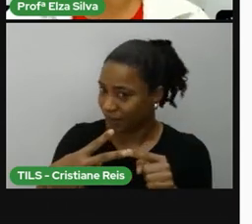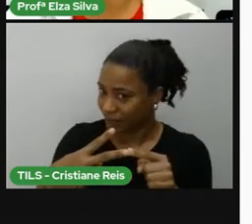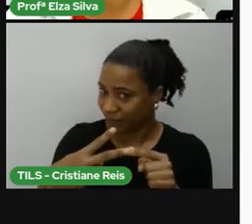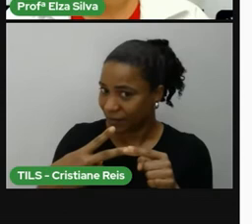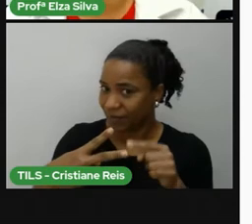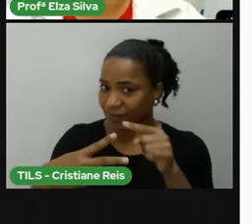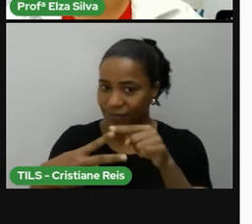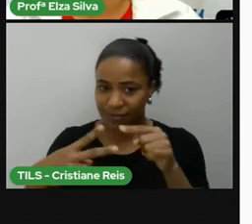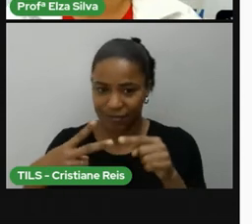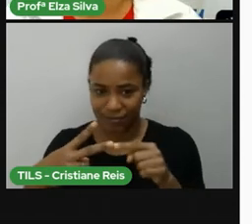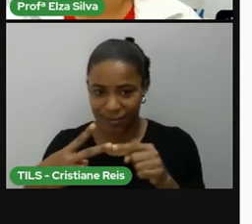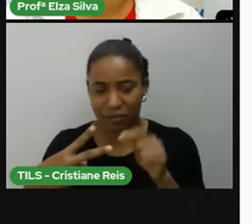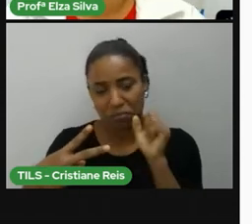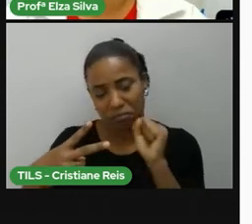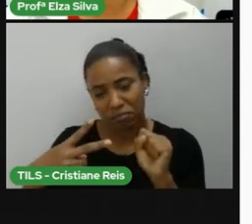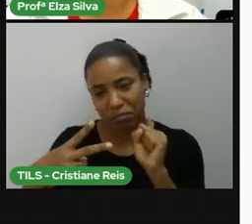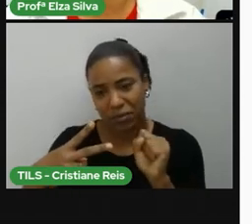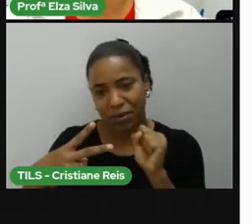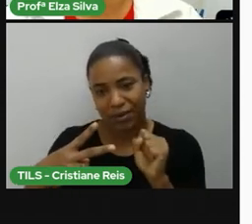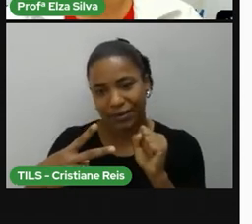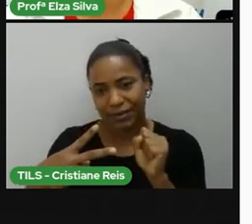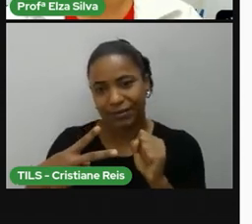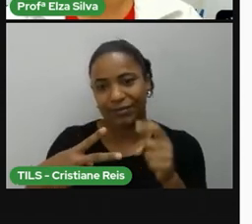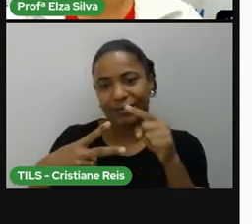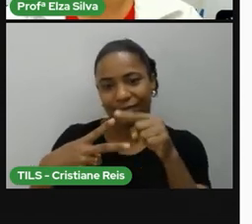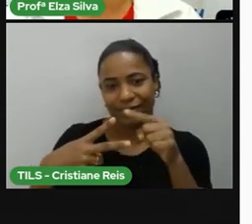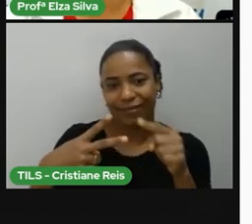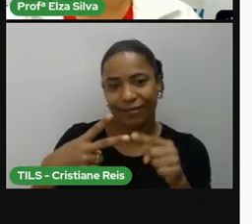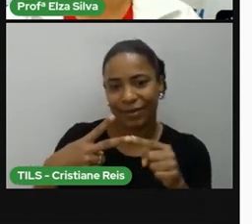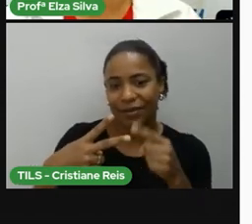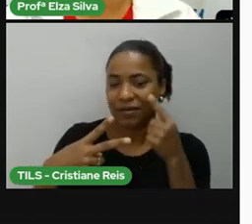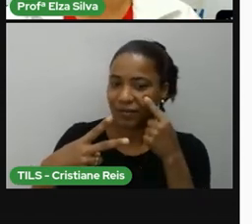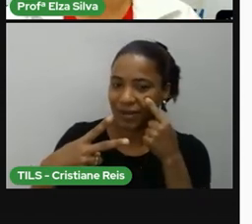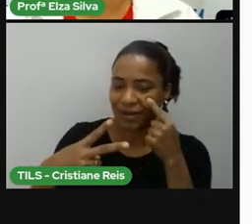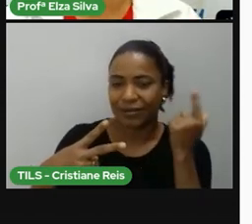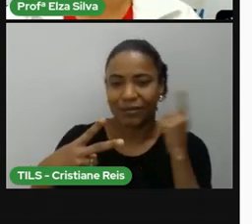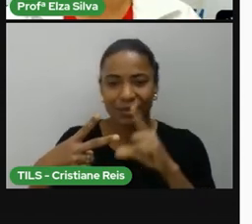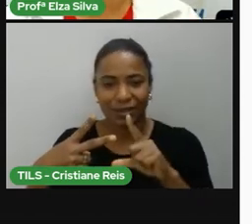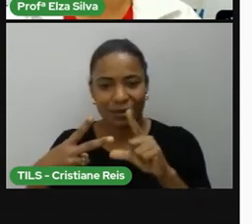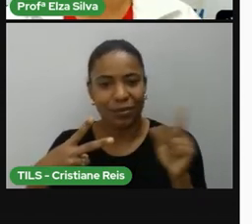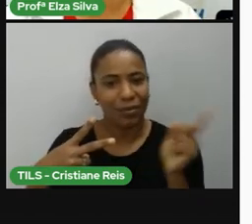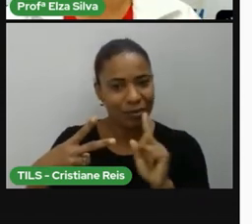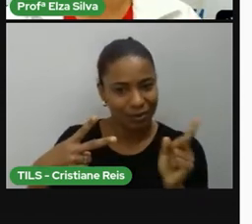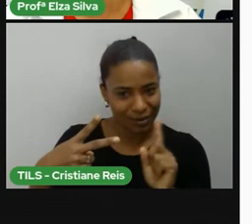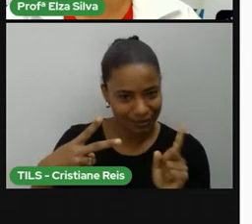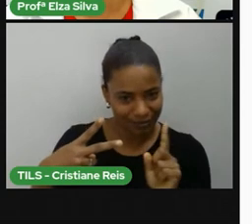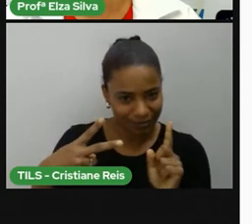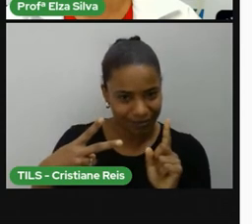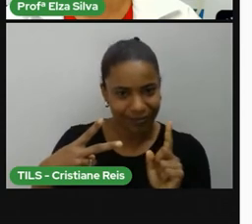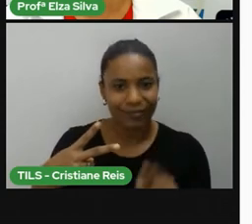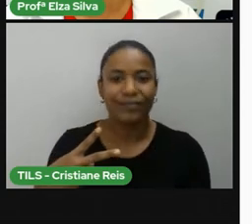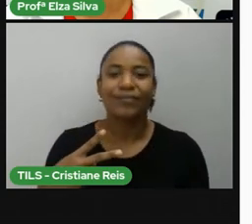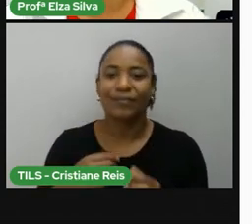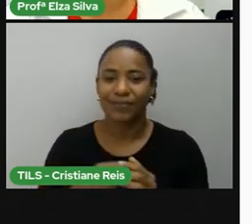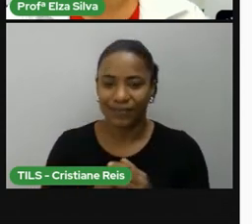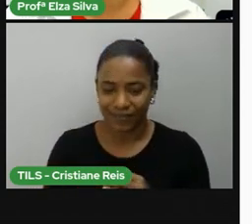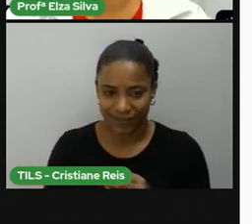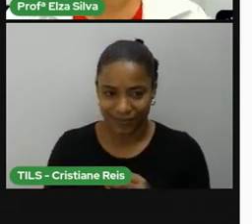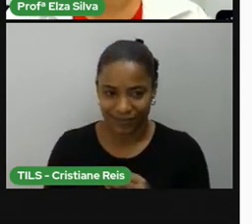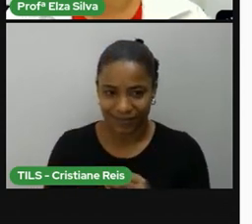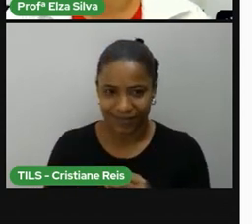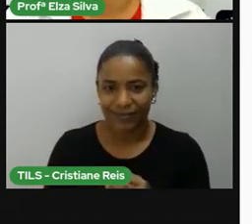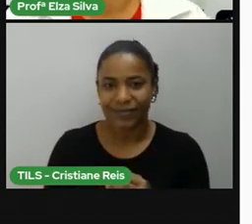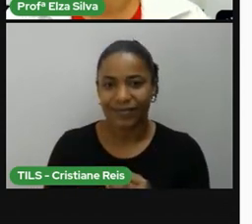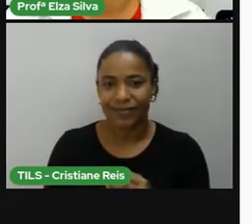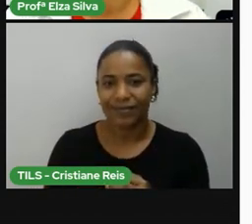opção por uma delas e verifica se você acertou ou não. Quiz 2. What was